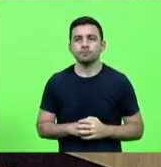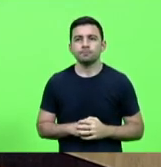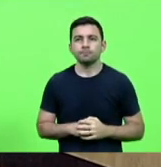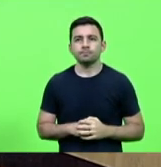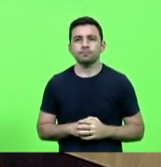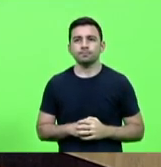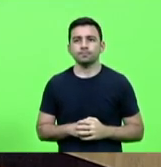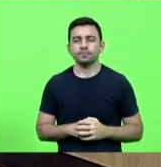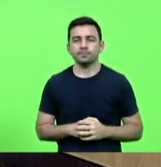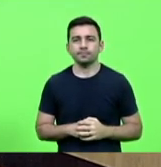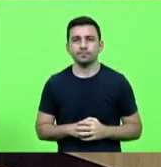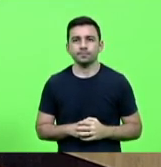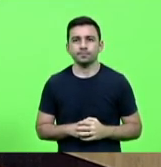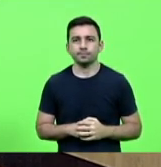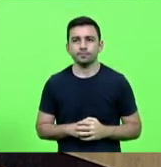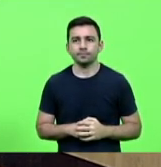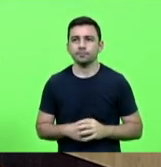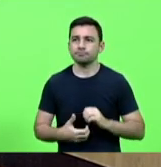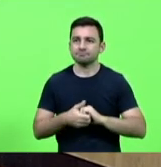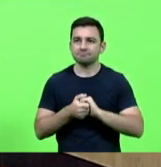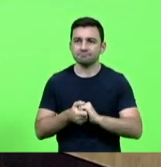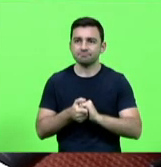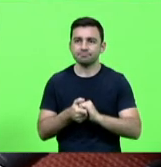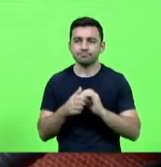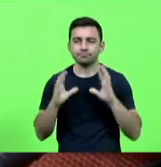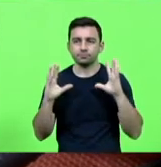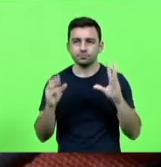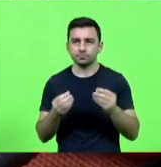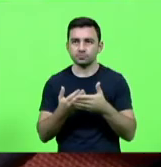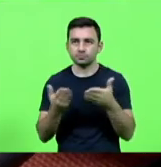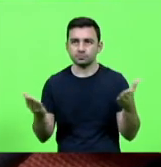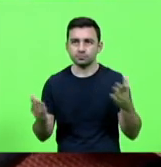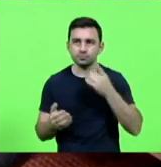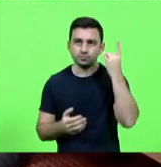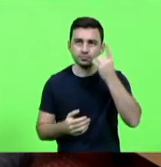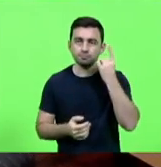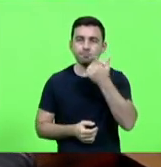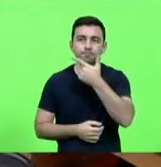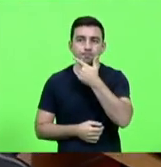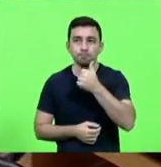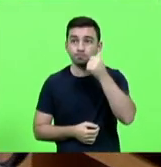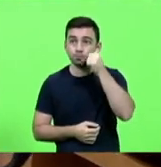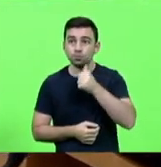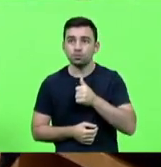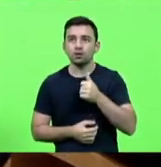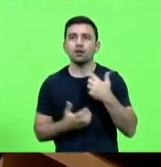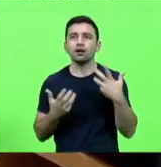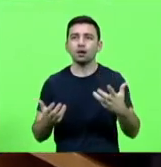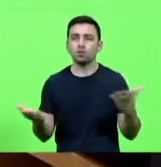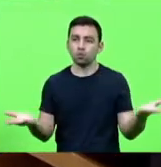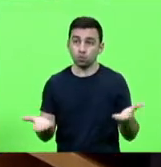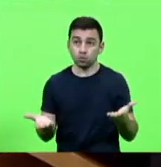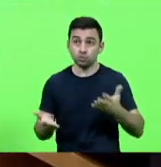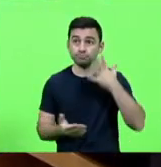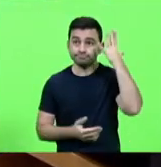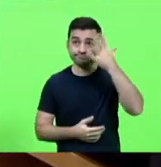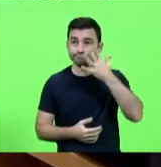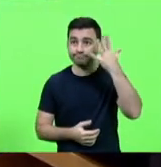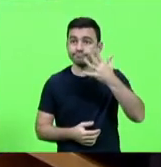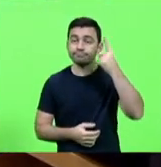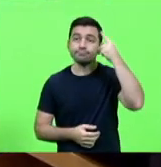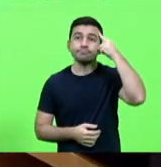cumprimentar a todos os nobres deputados e deputadas eu quero falar hoje do dia